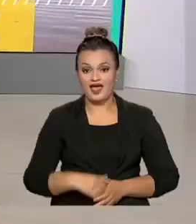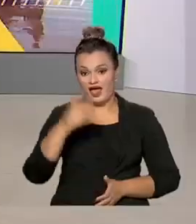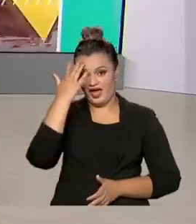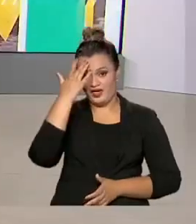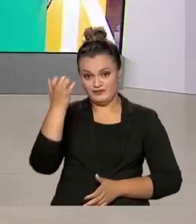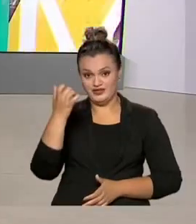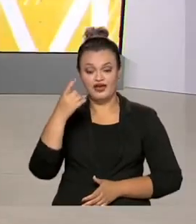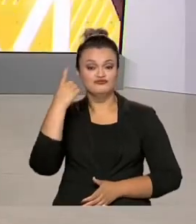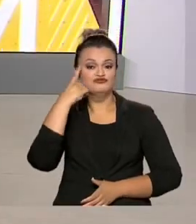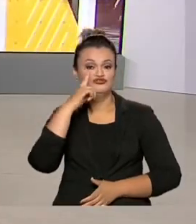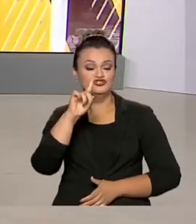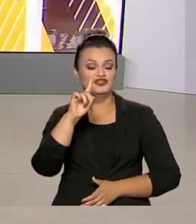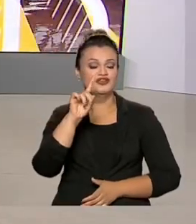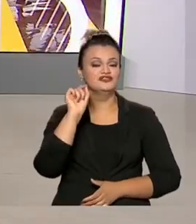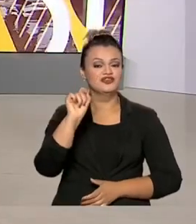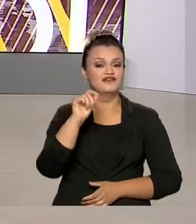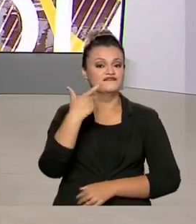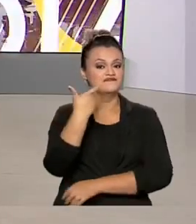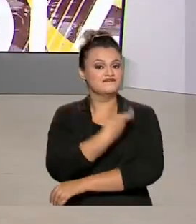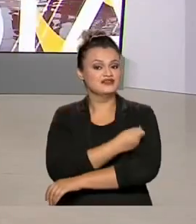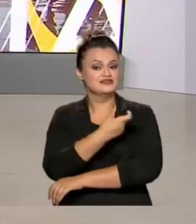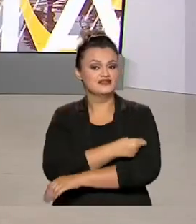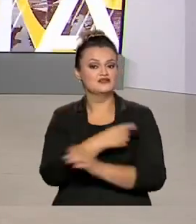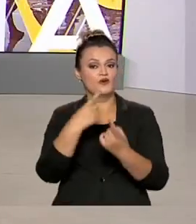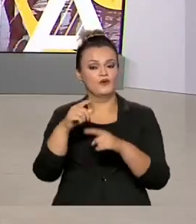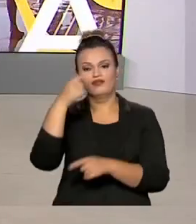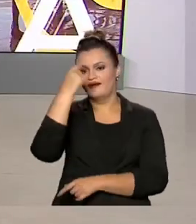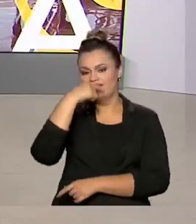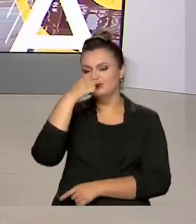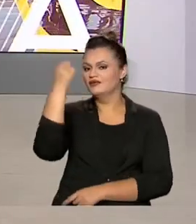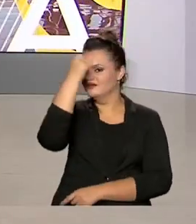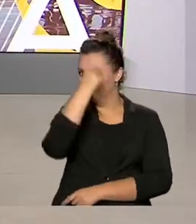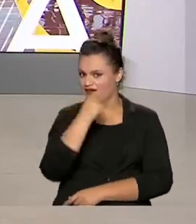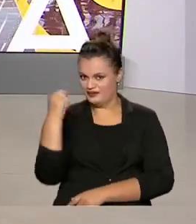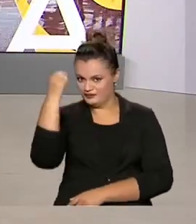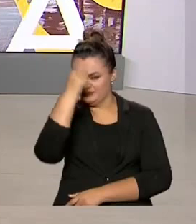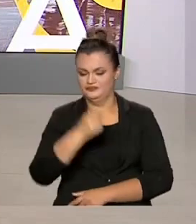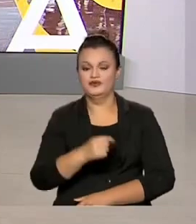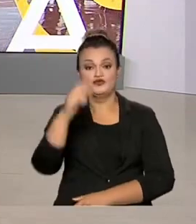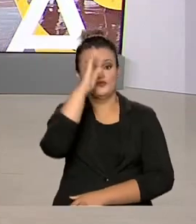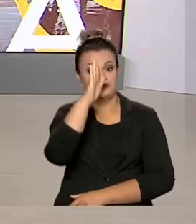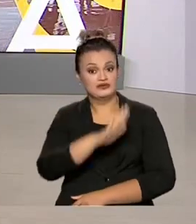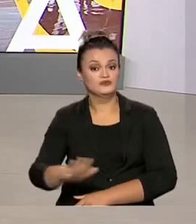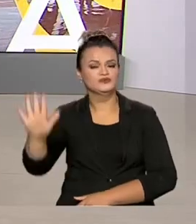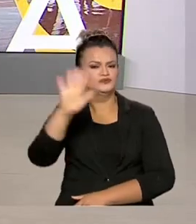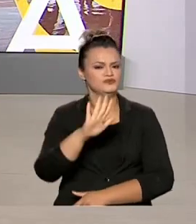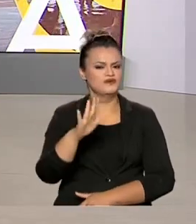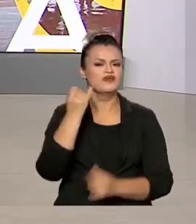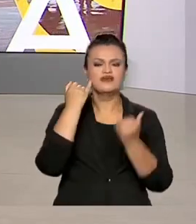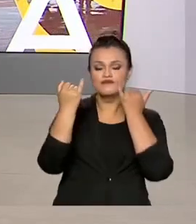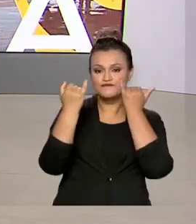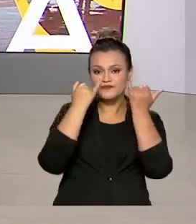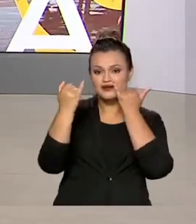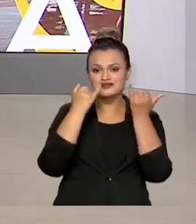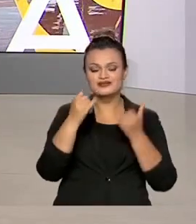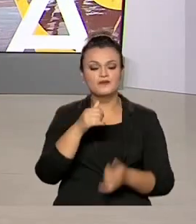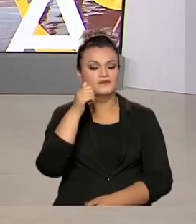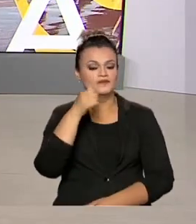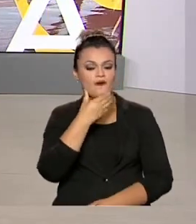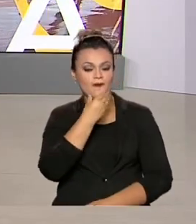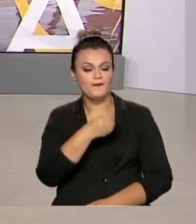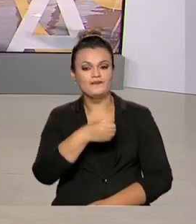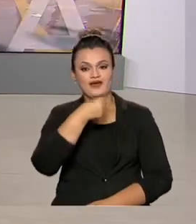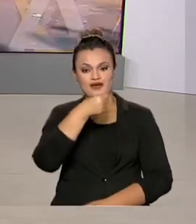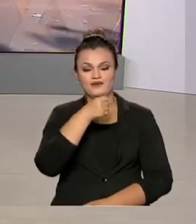Amanhã é o dia D de vacinação contra a gripe e o sarampo, em todo o país. Vamos saber os detalhes, então, com o repórter